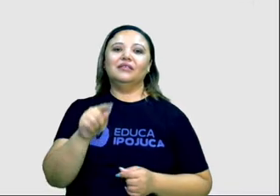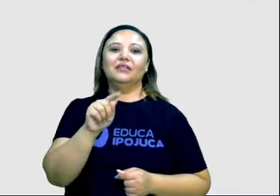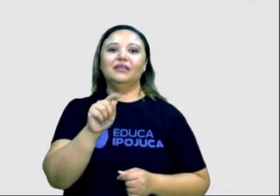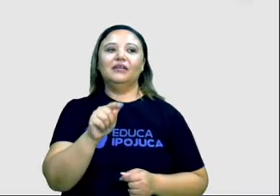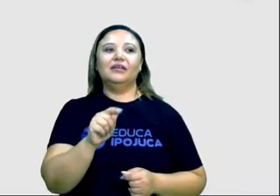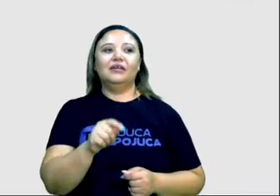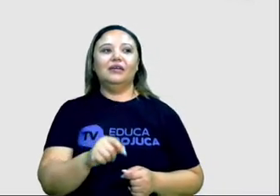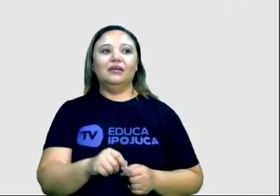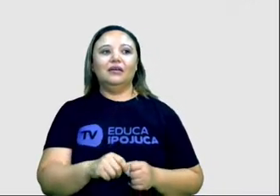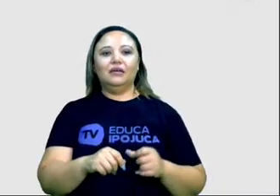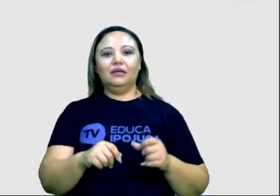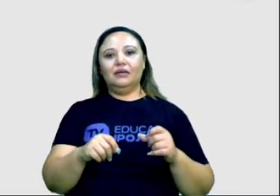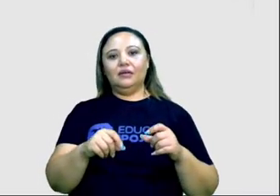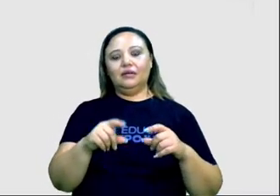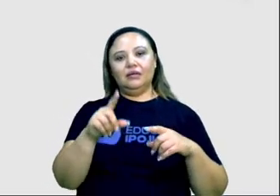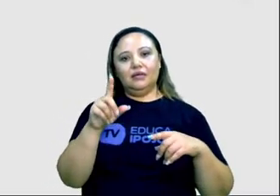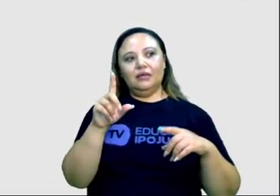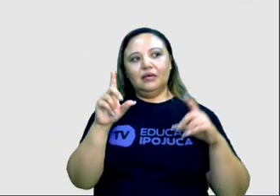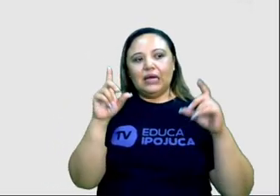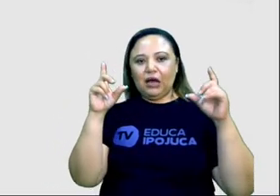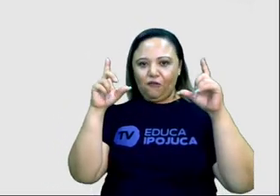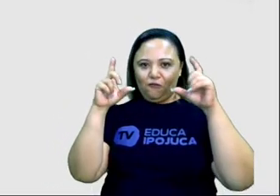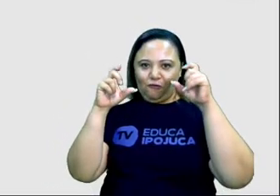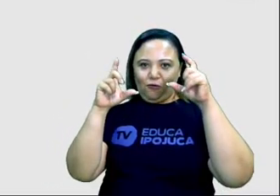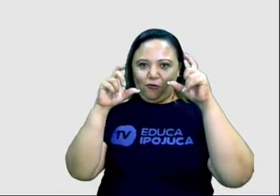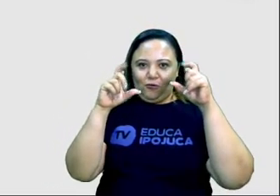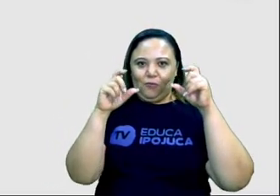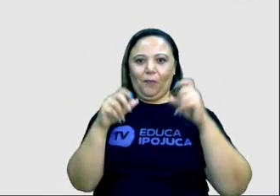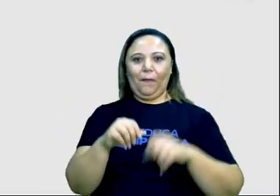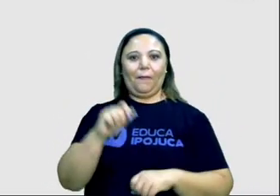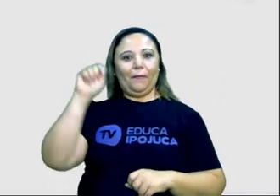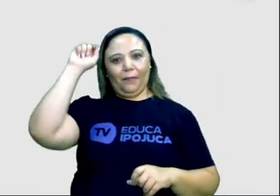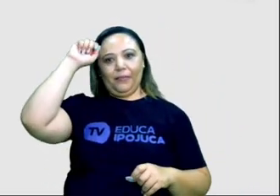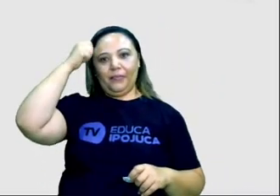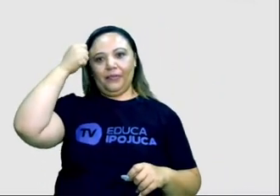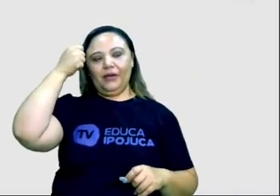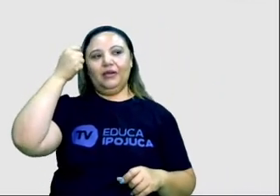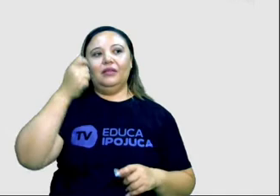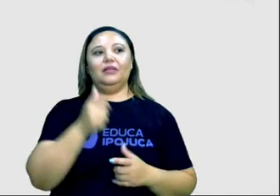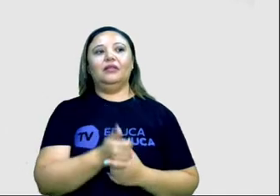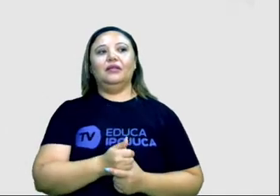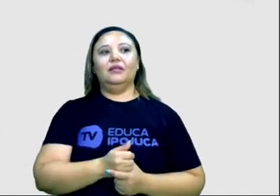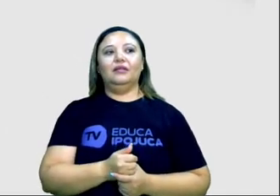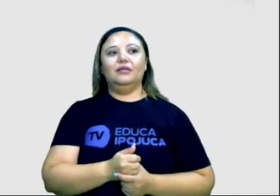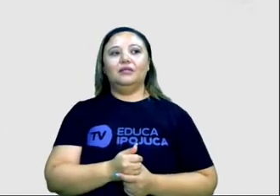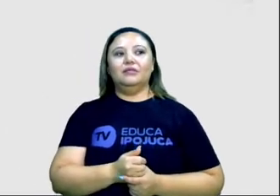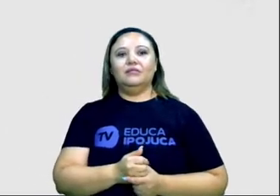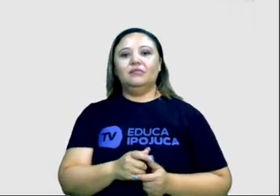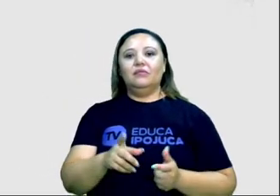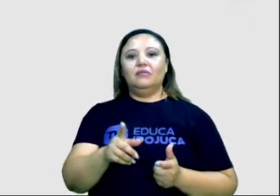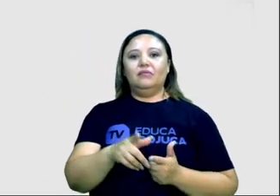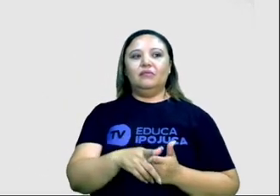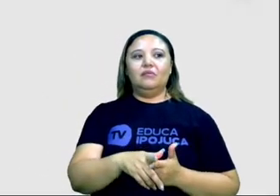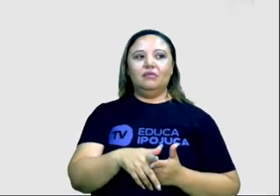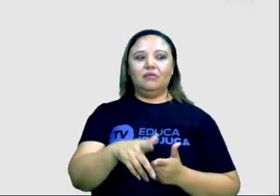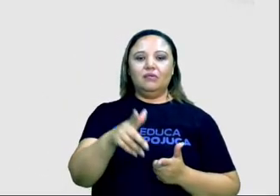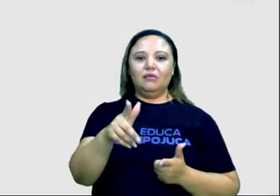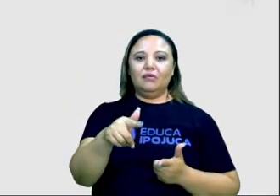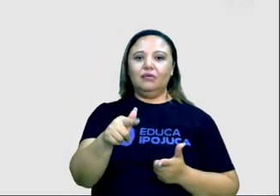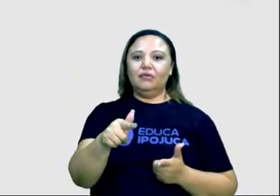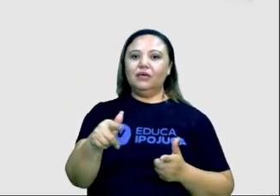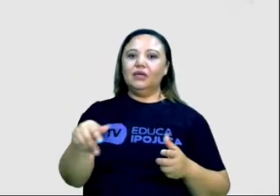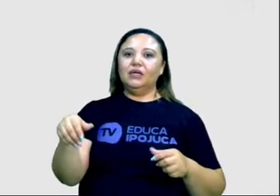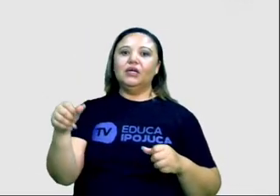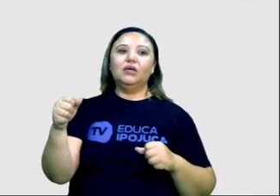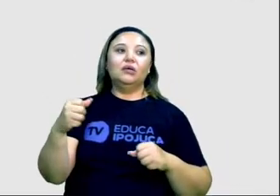preta imunda. O que são milhões de pretos na Lua? Um eclipse total. Em pleno